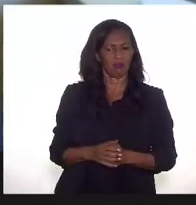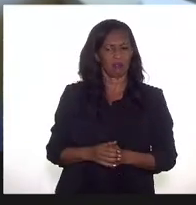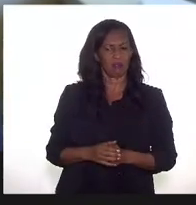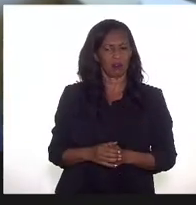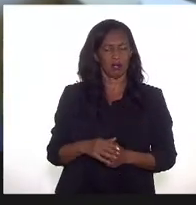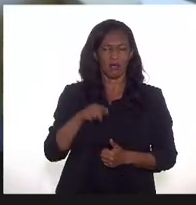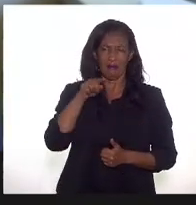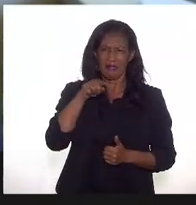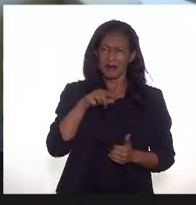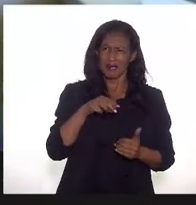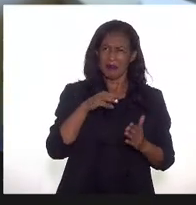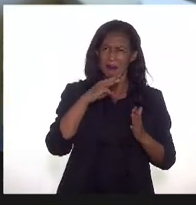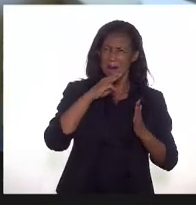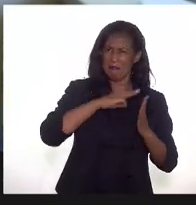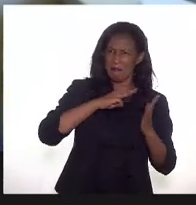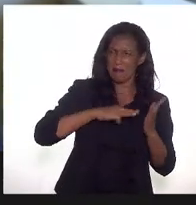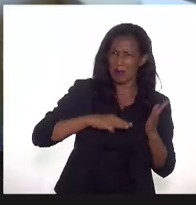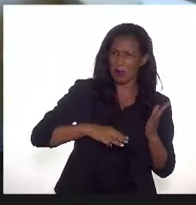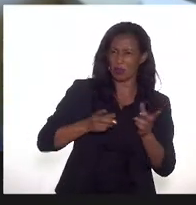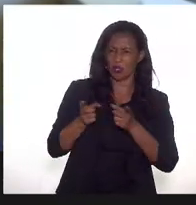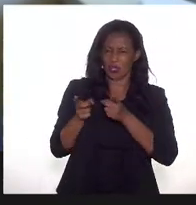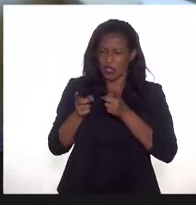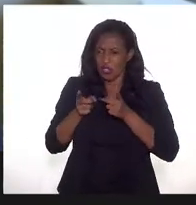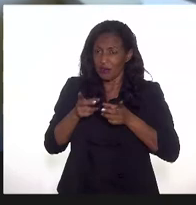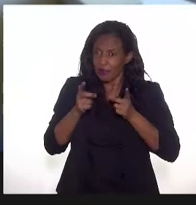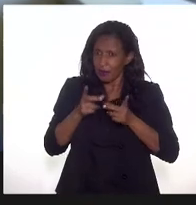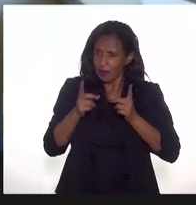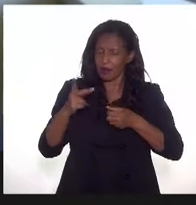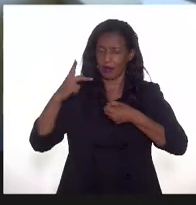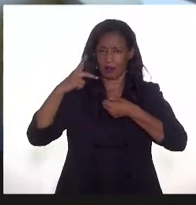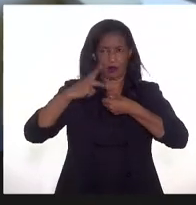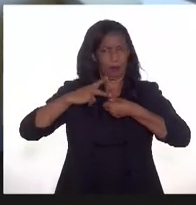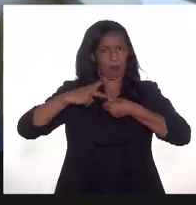essa metodologia de venda da Petrobras,